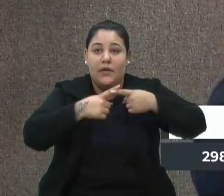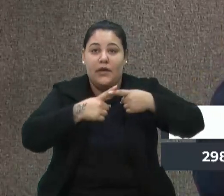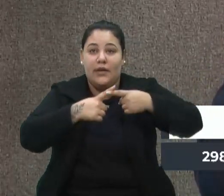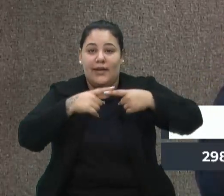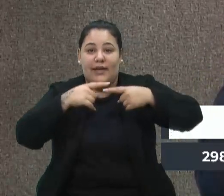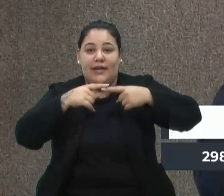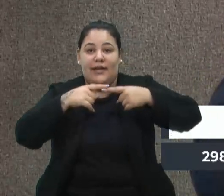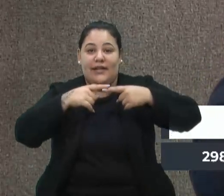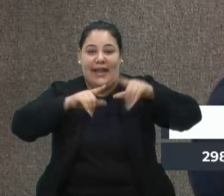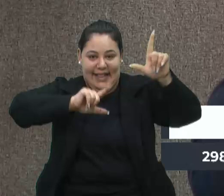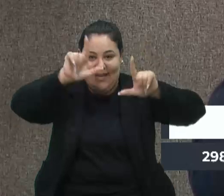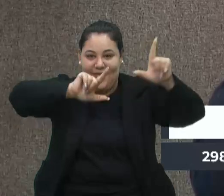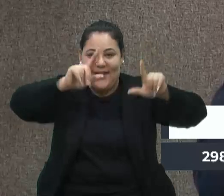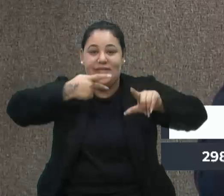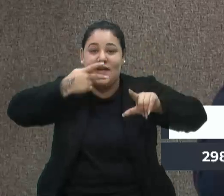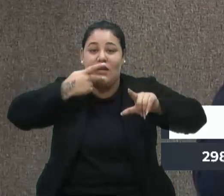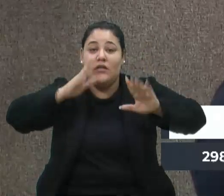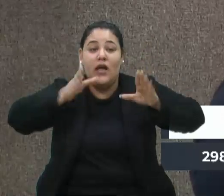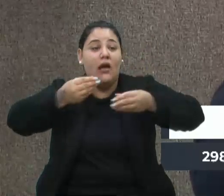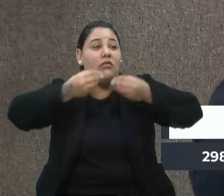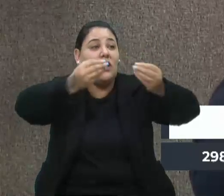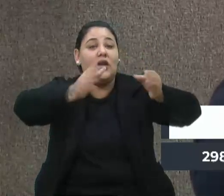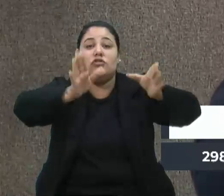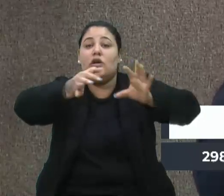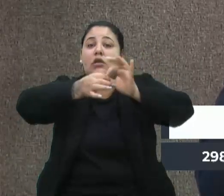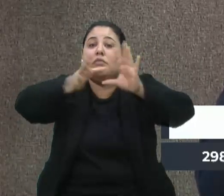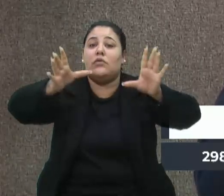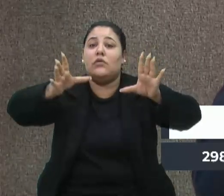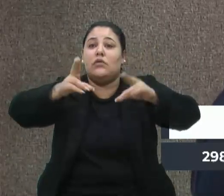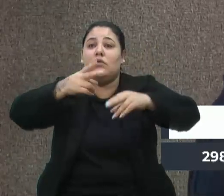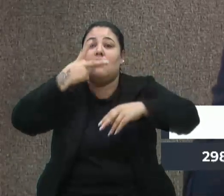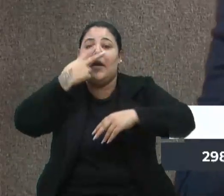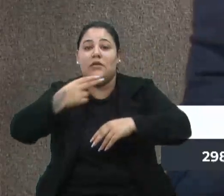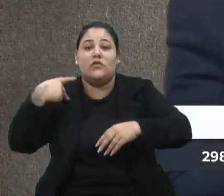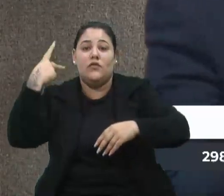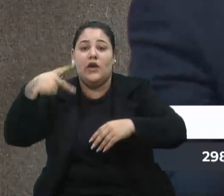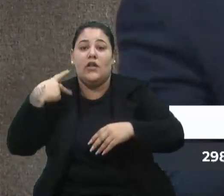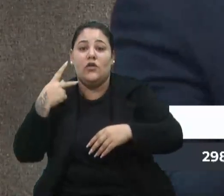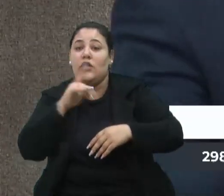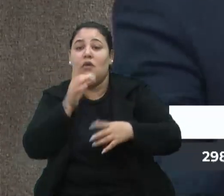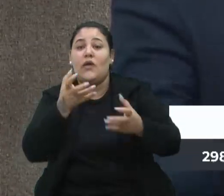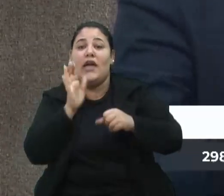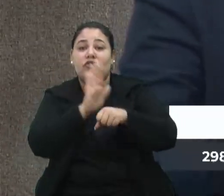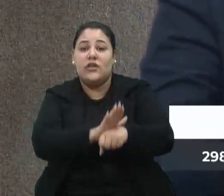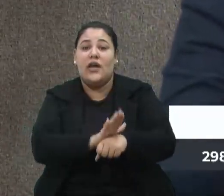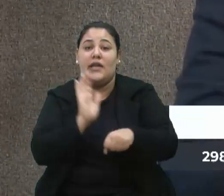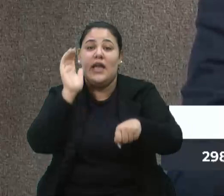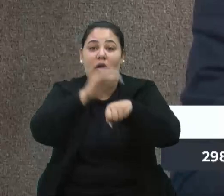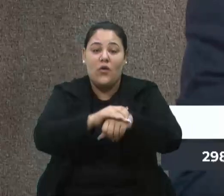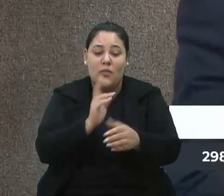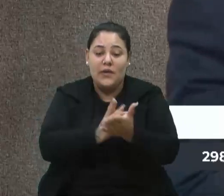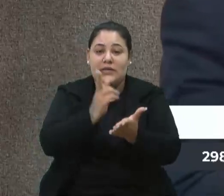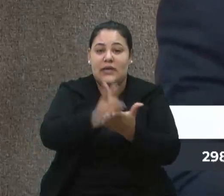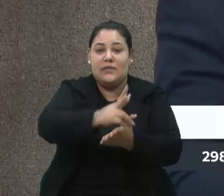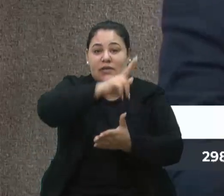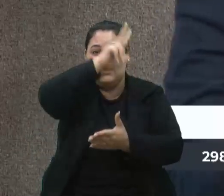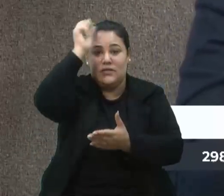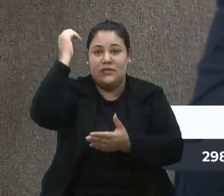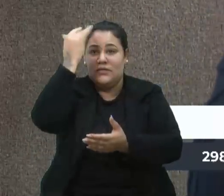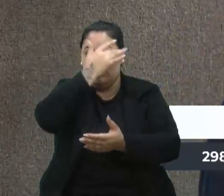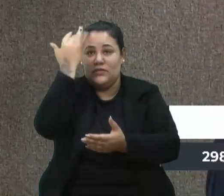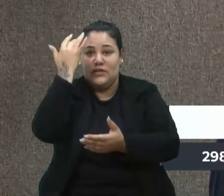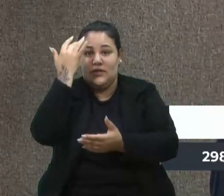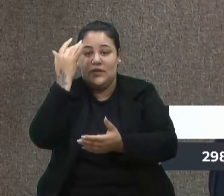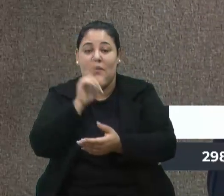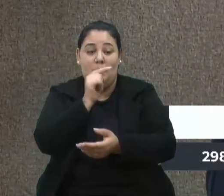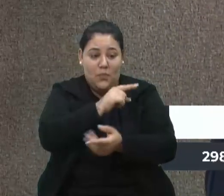disponível, né, e fica, parece que o vereador não quer ajudar e a culpa cai no prefeito Adiló. Ele é o que mais está sendo